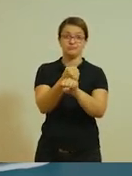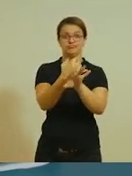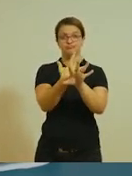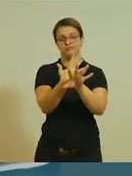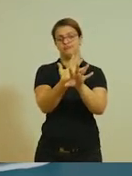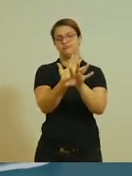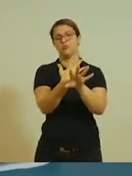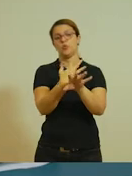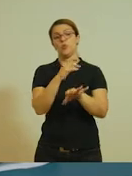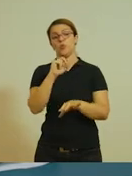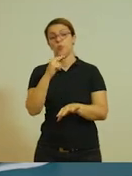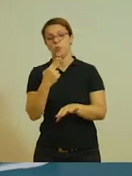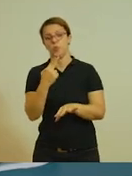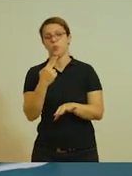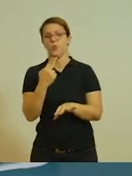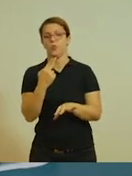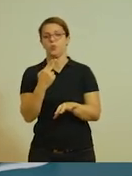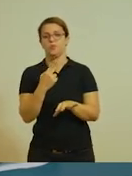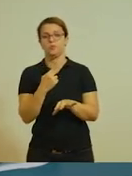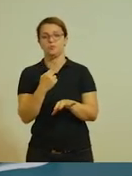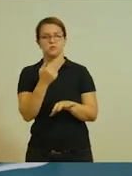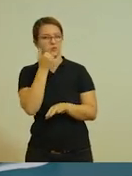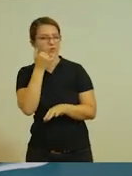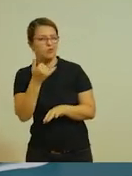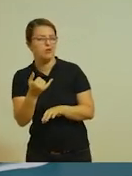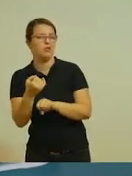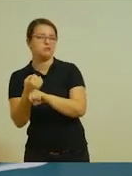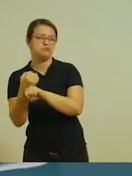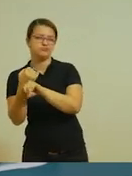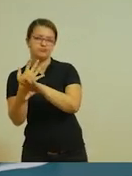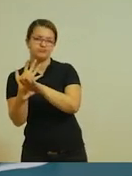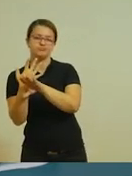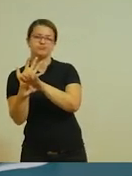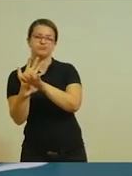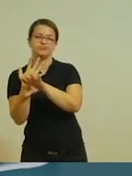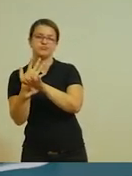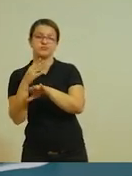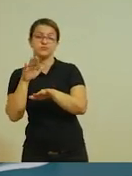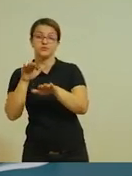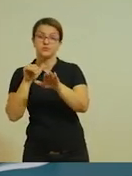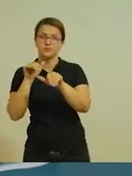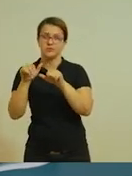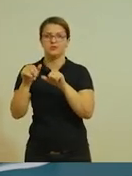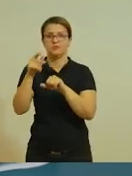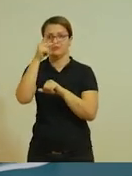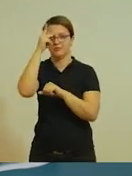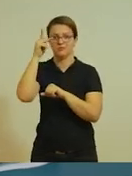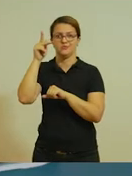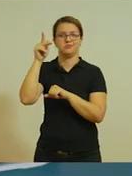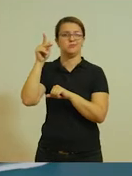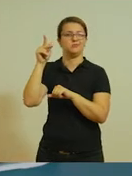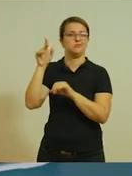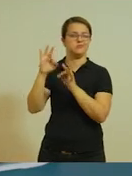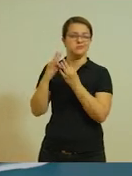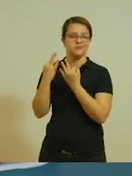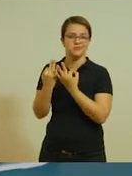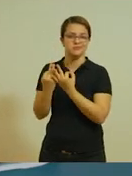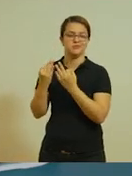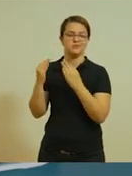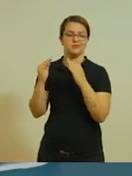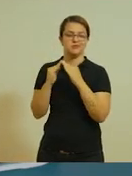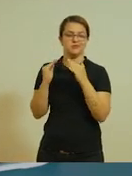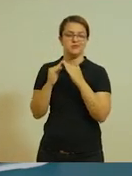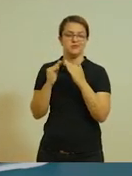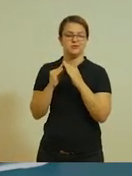entrevista ou de fazer por videochamada ou se você for entrevistar alguém mesmo da sua casa, tudo bem. Você usa